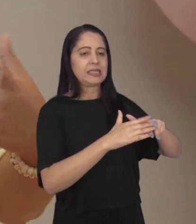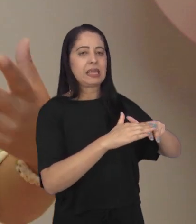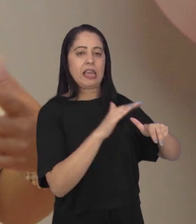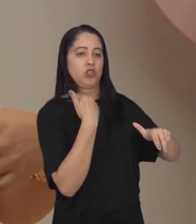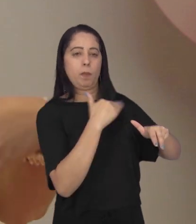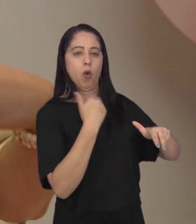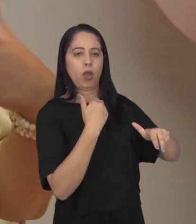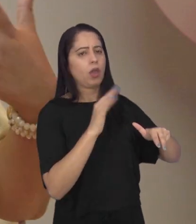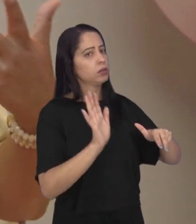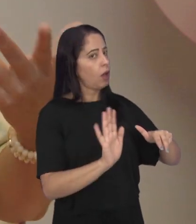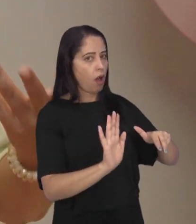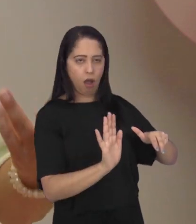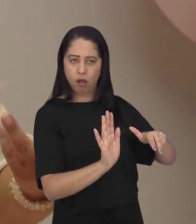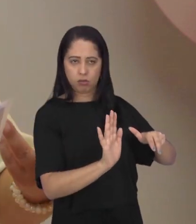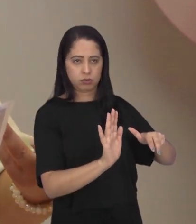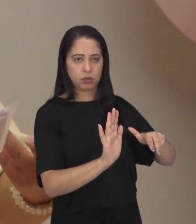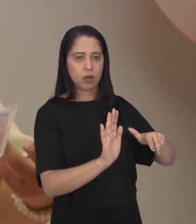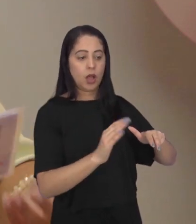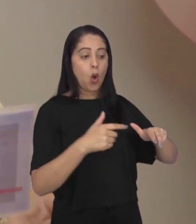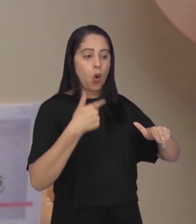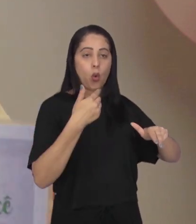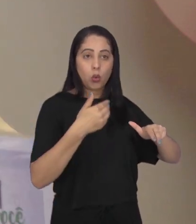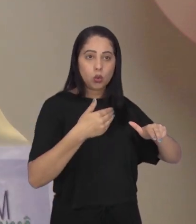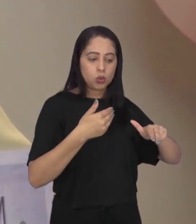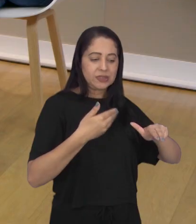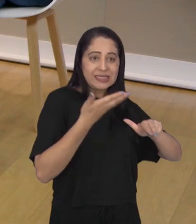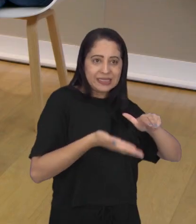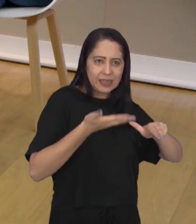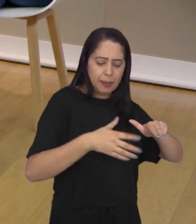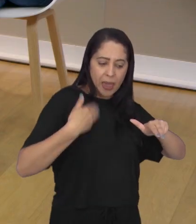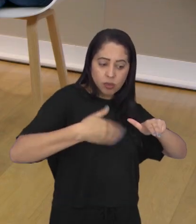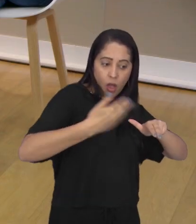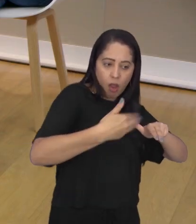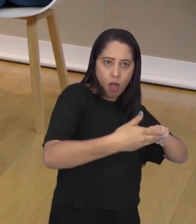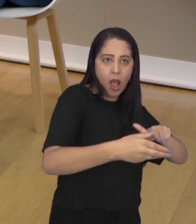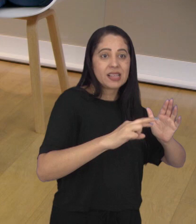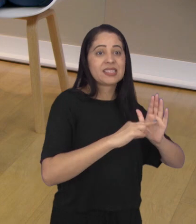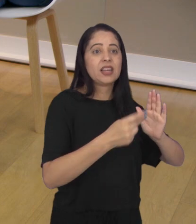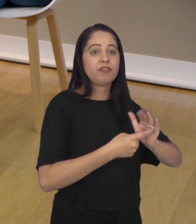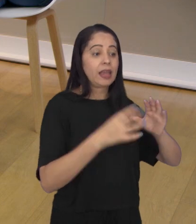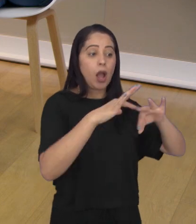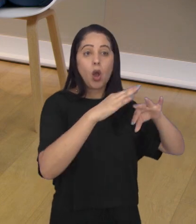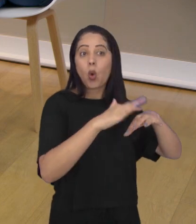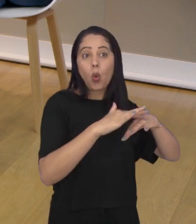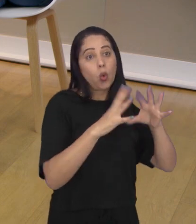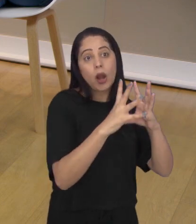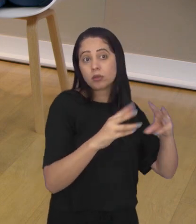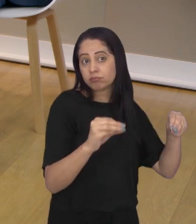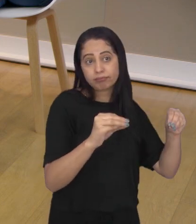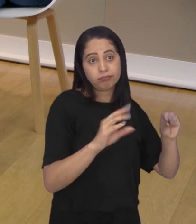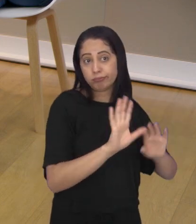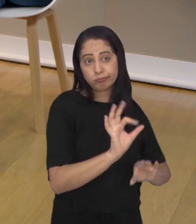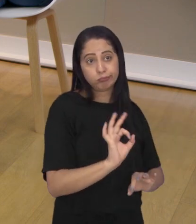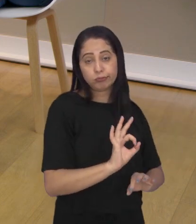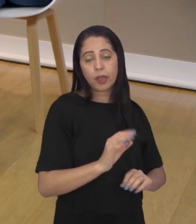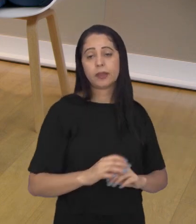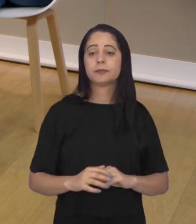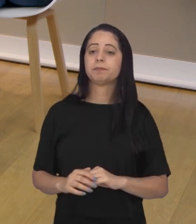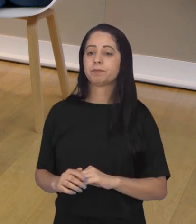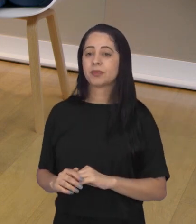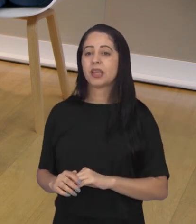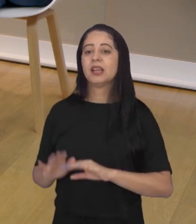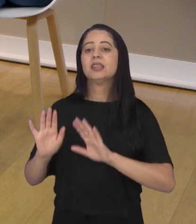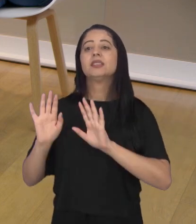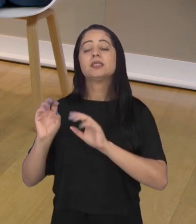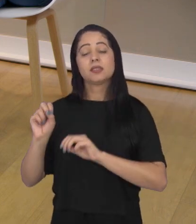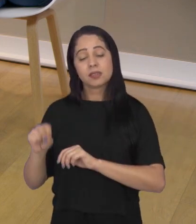verdade, é um paciente que ele exige mais cuidados. Isso. É, os cuidados paliativos visam exatamente isso. Oferecer uma qualidade.